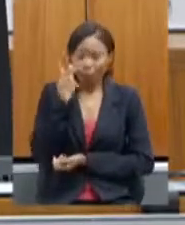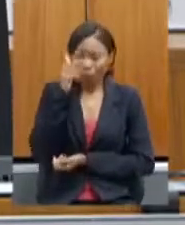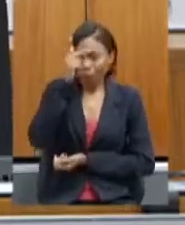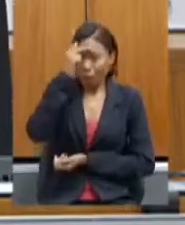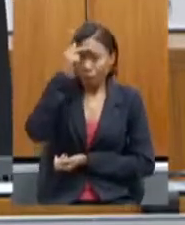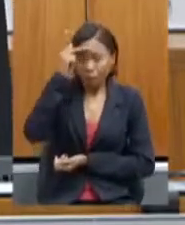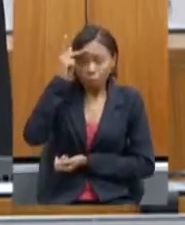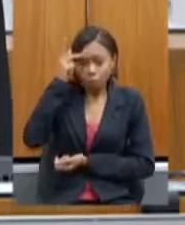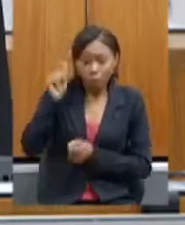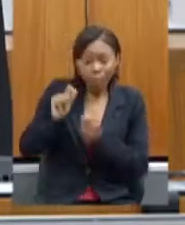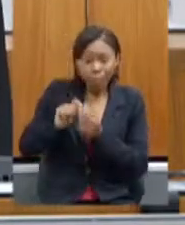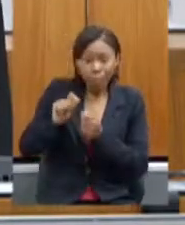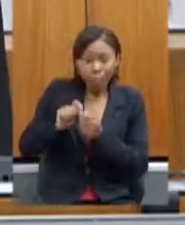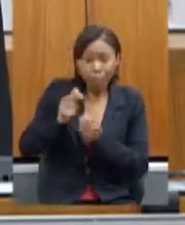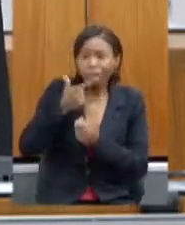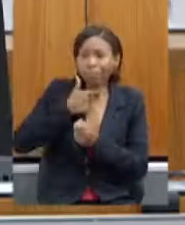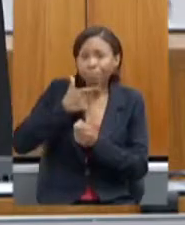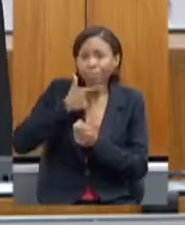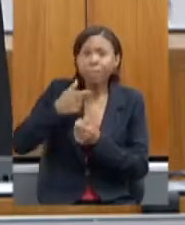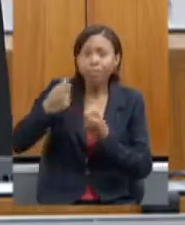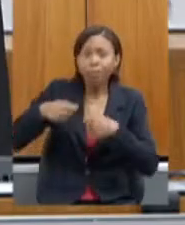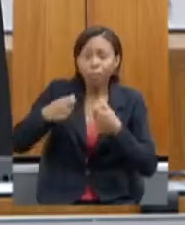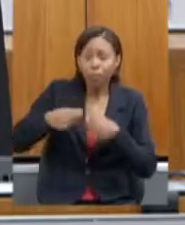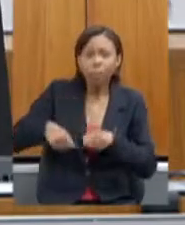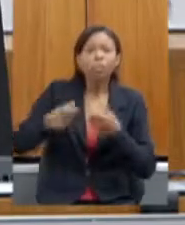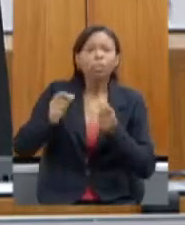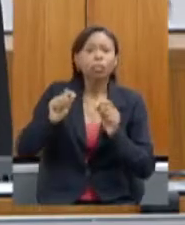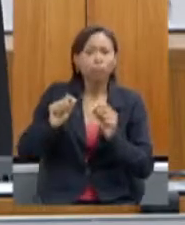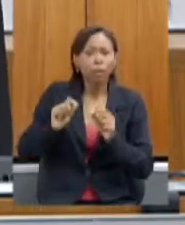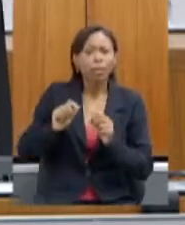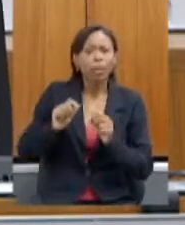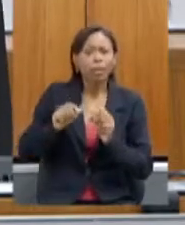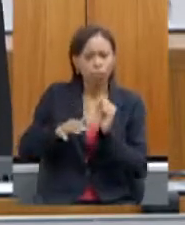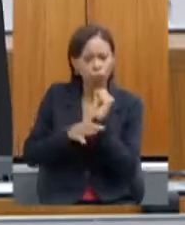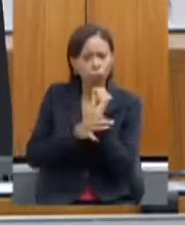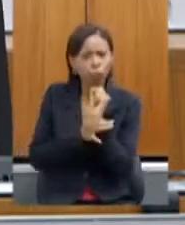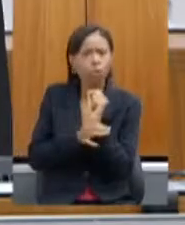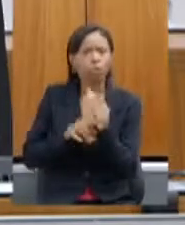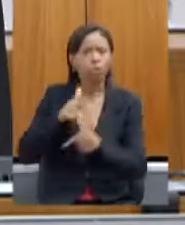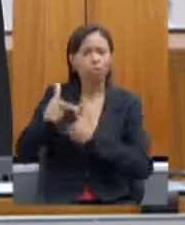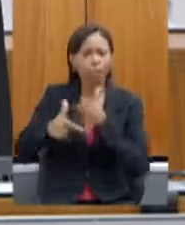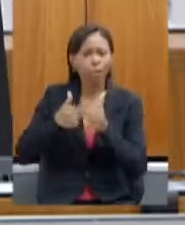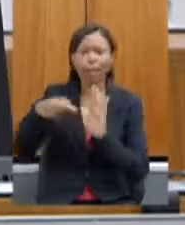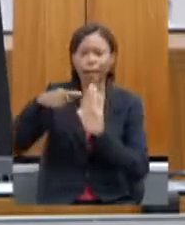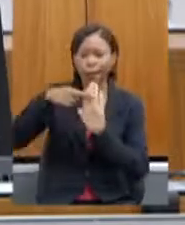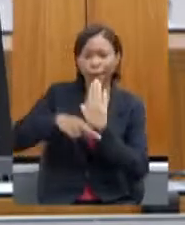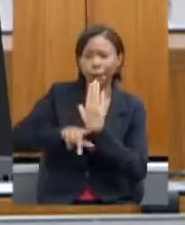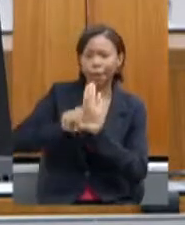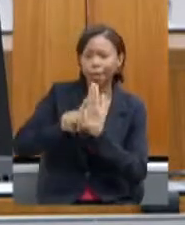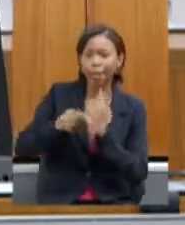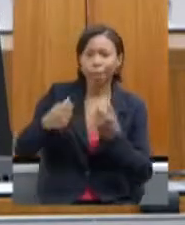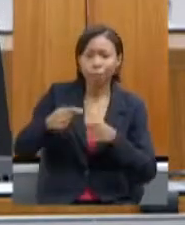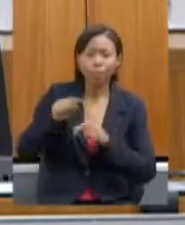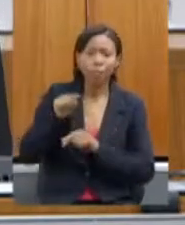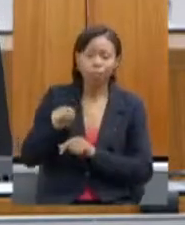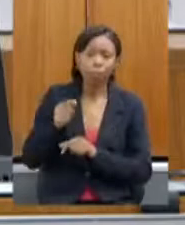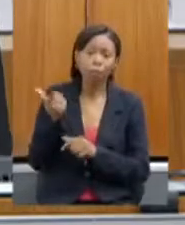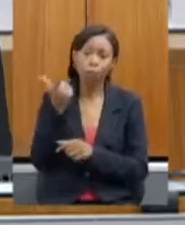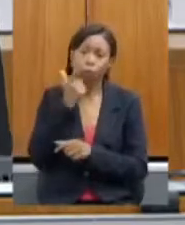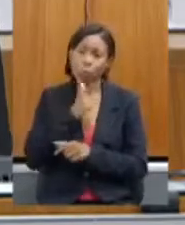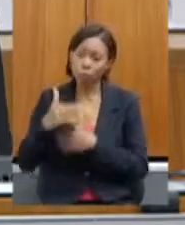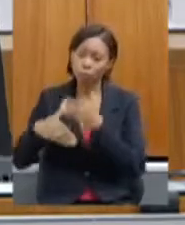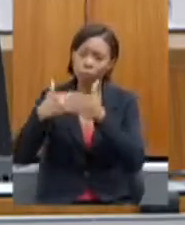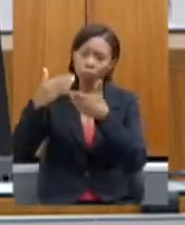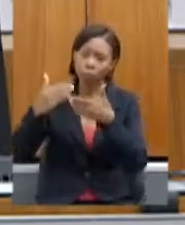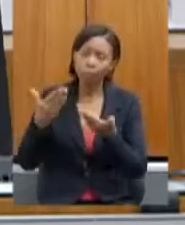produtor de queijo, ele tem que ser regularizado para que ele possa trabalhar com segurança, com tranquilidade, comercializar o seu produto. eu estou nessa cruzada desde que